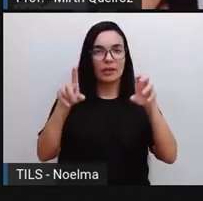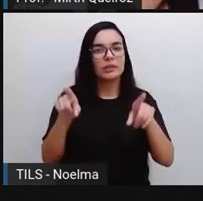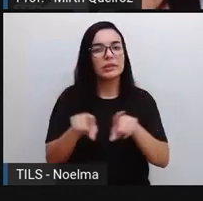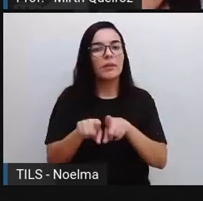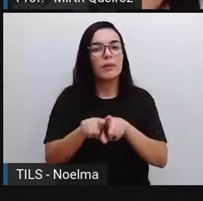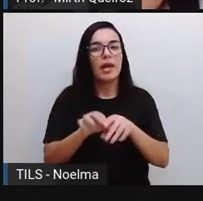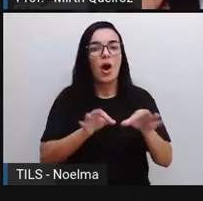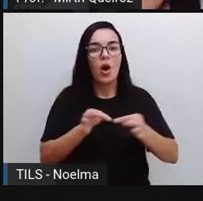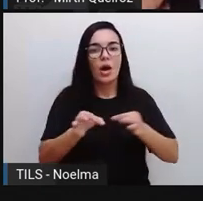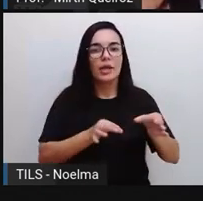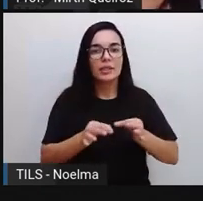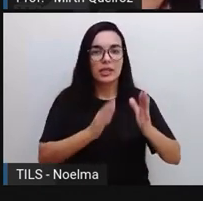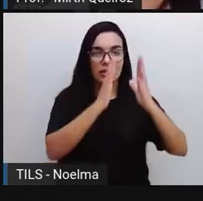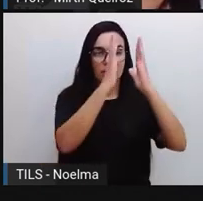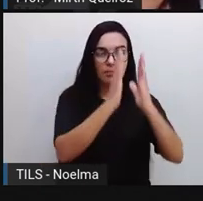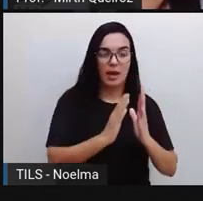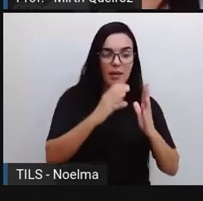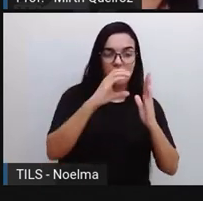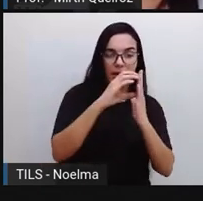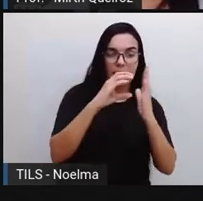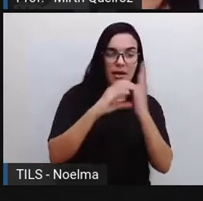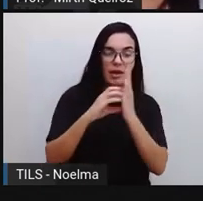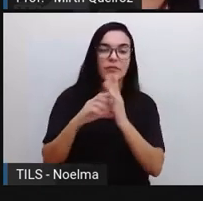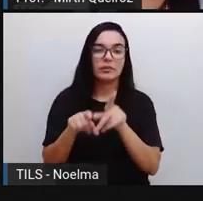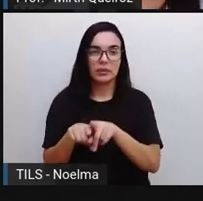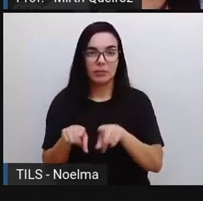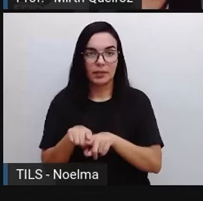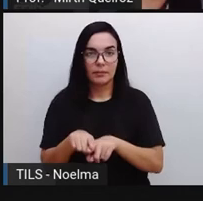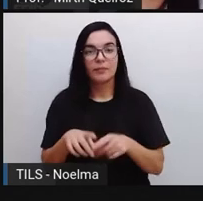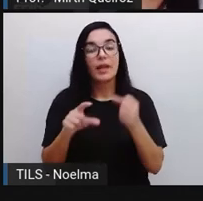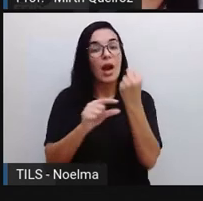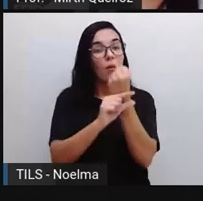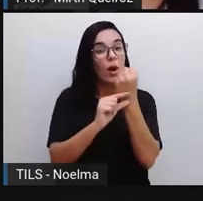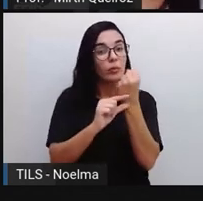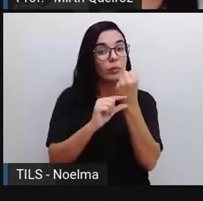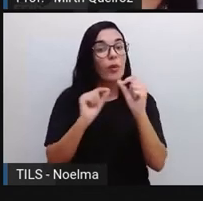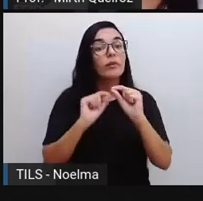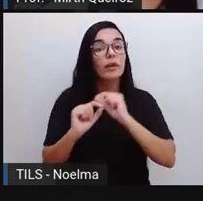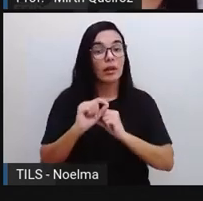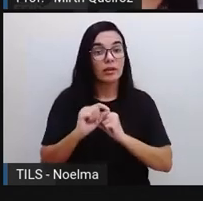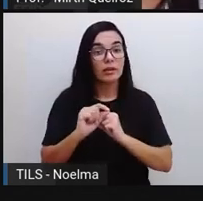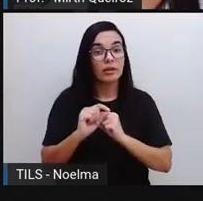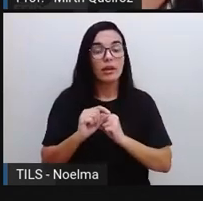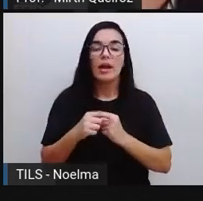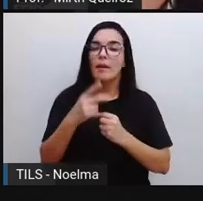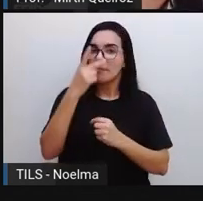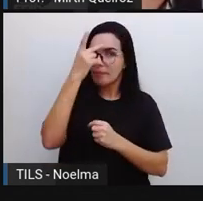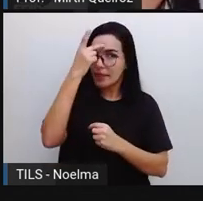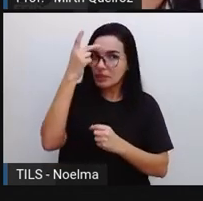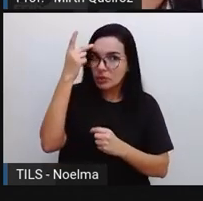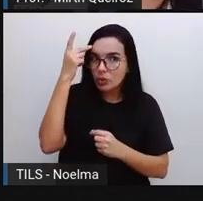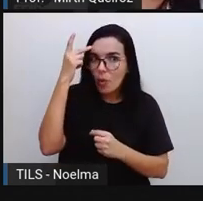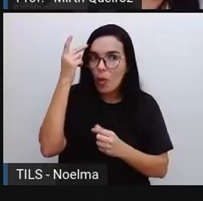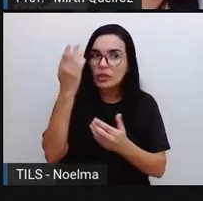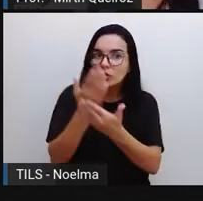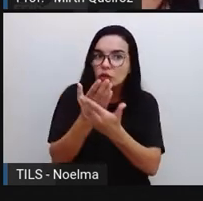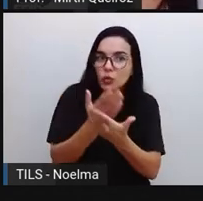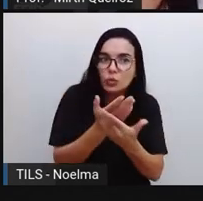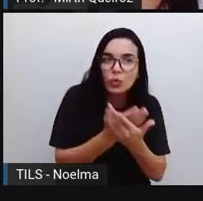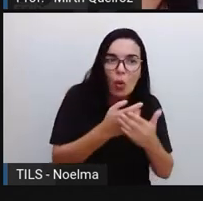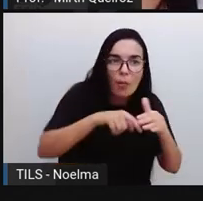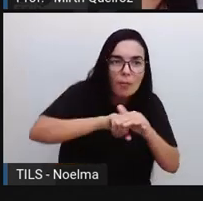Os autores, geralmente, são pessoas que estudam o assunto divulgado. Não é qualquer pessoa, não se fala eu acho,